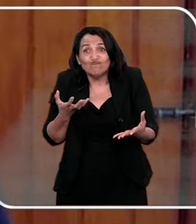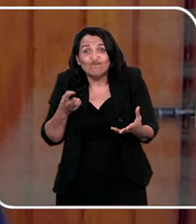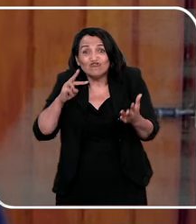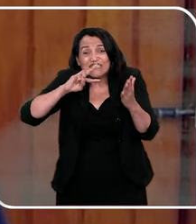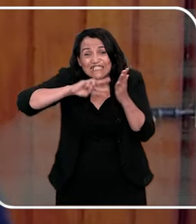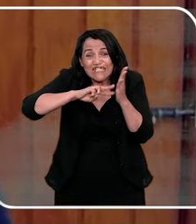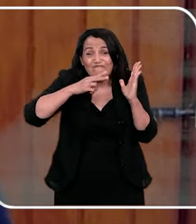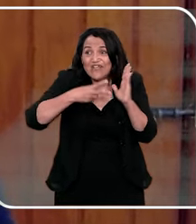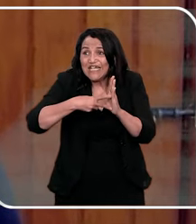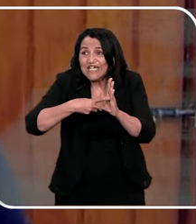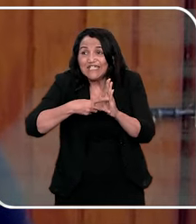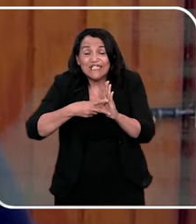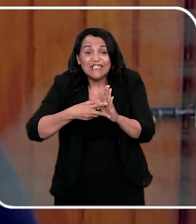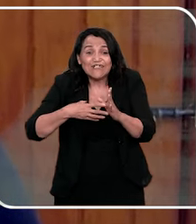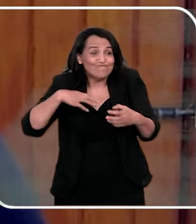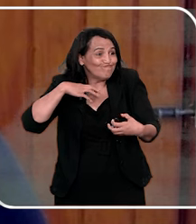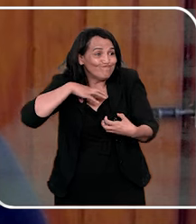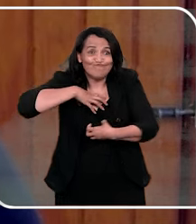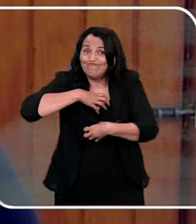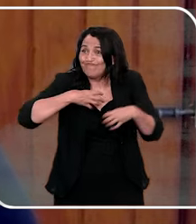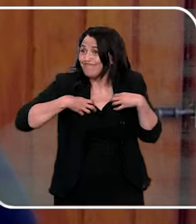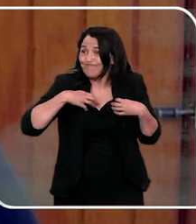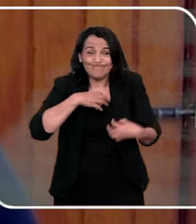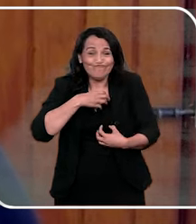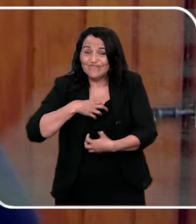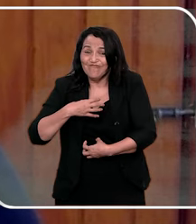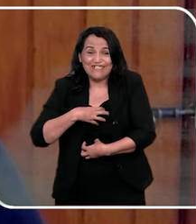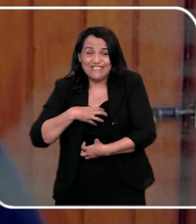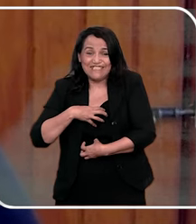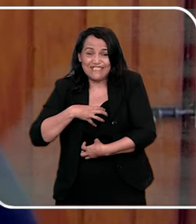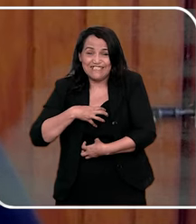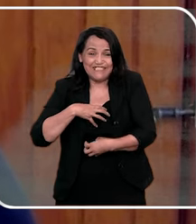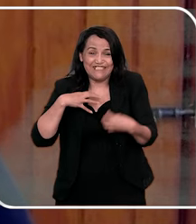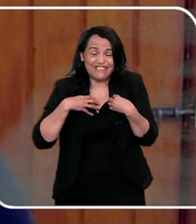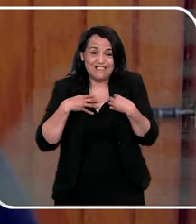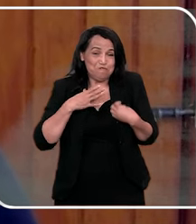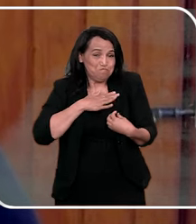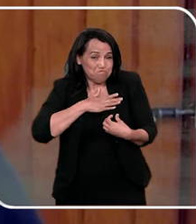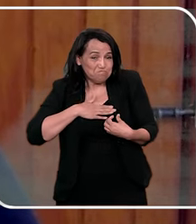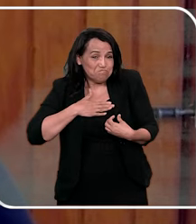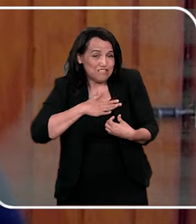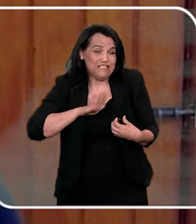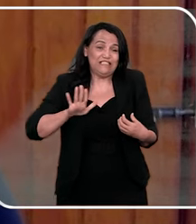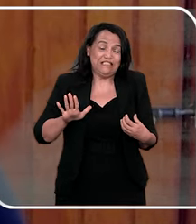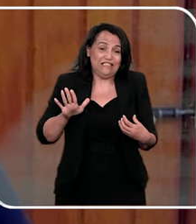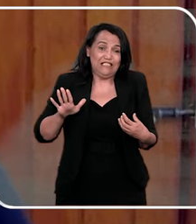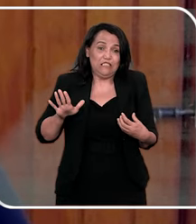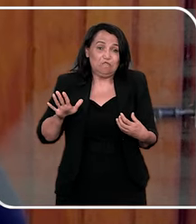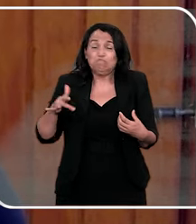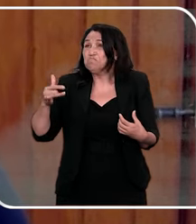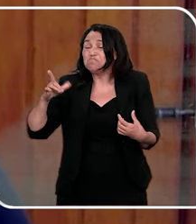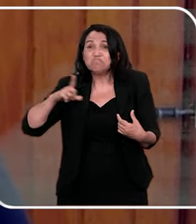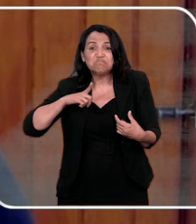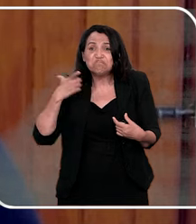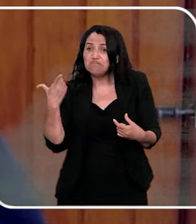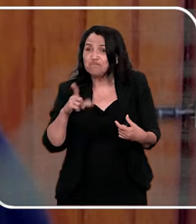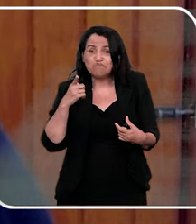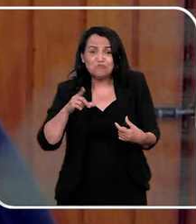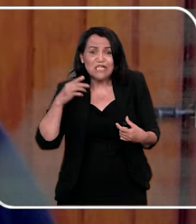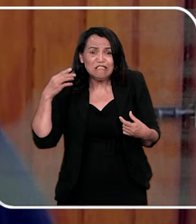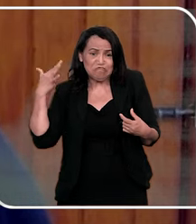então, assim, não quer dizer que ela não vai sentir a cosquinha, eu não vou dizer prazer, porque a criança, ela não tem essa maturidade, mas,